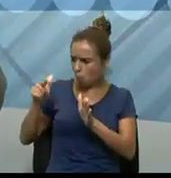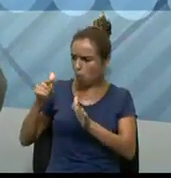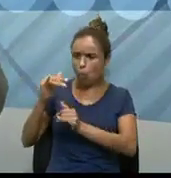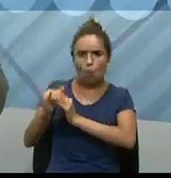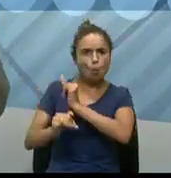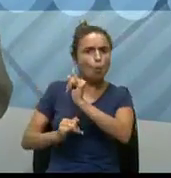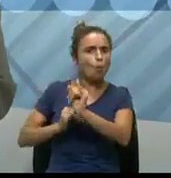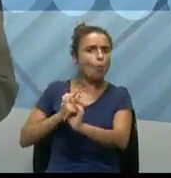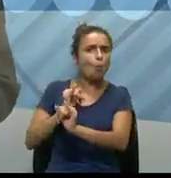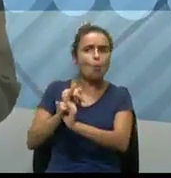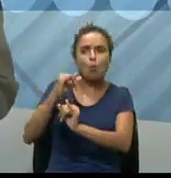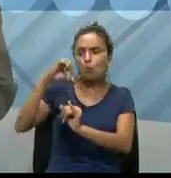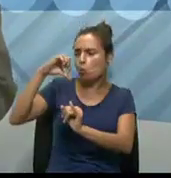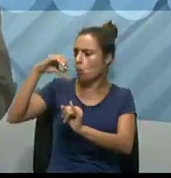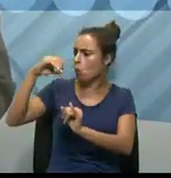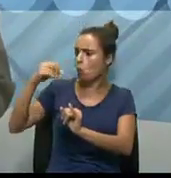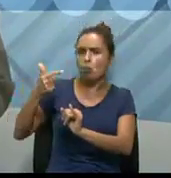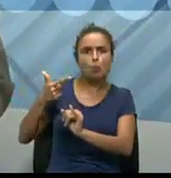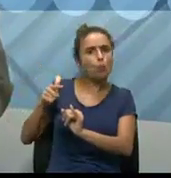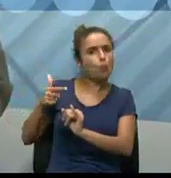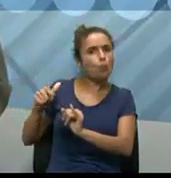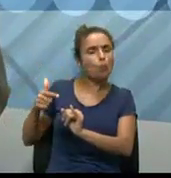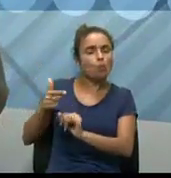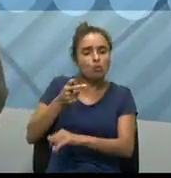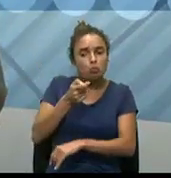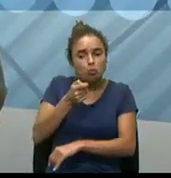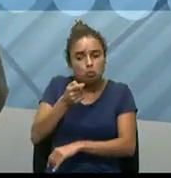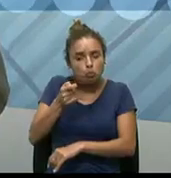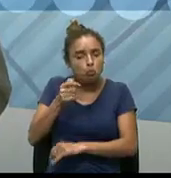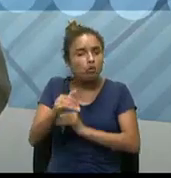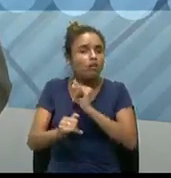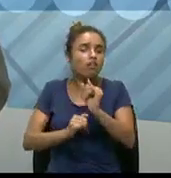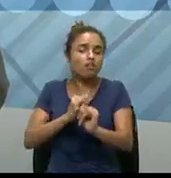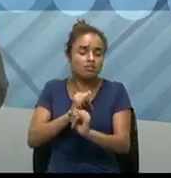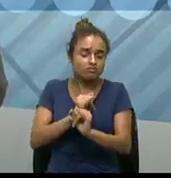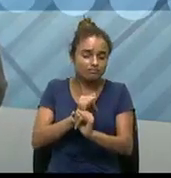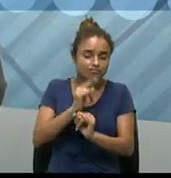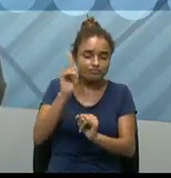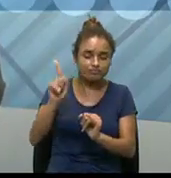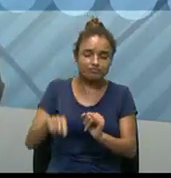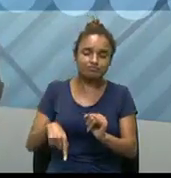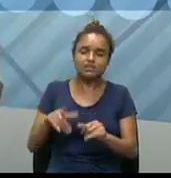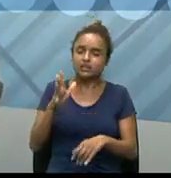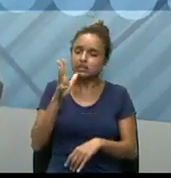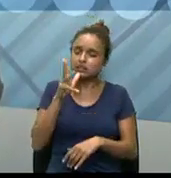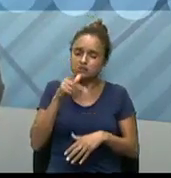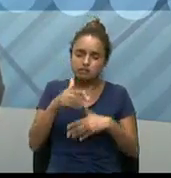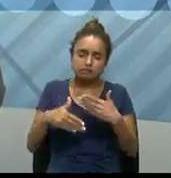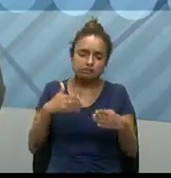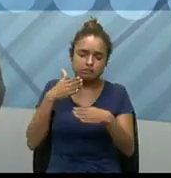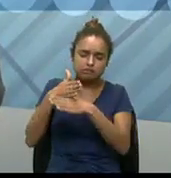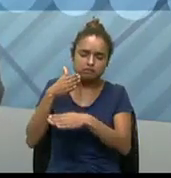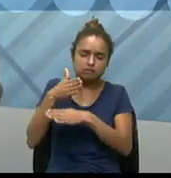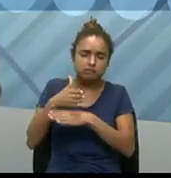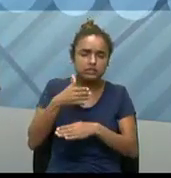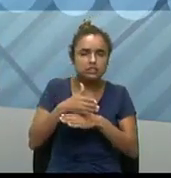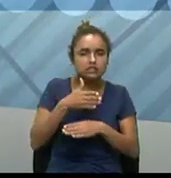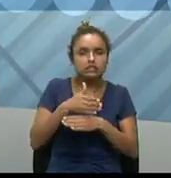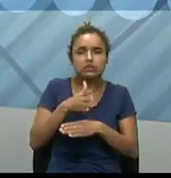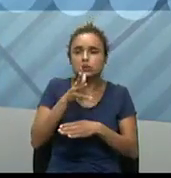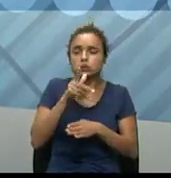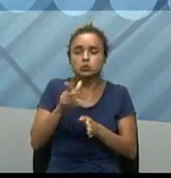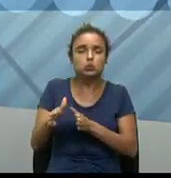naquela época ou o pouco da internet que a gente tinha era lenta, pouco acessível, poucos